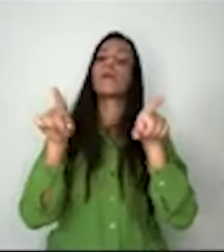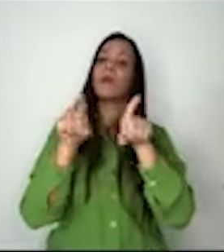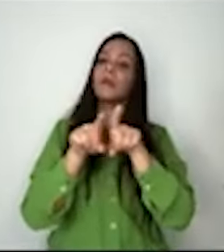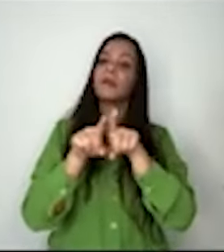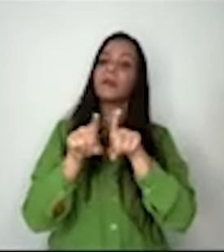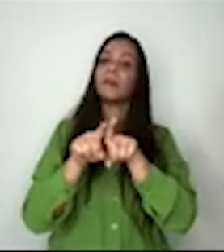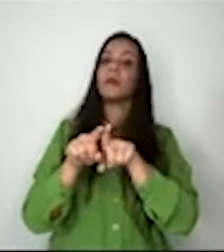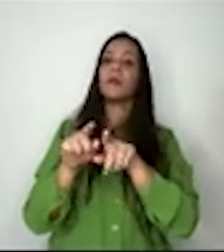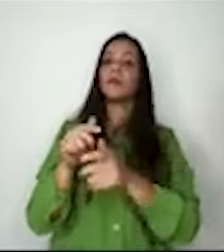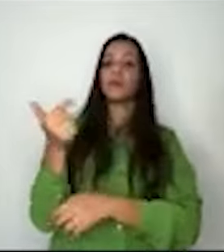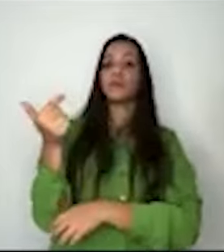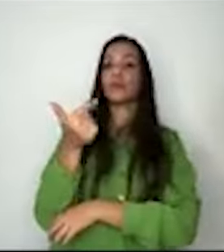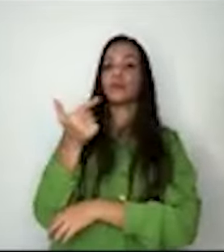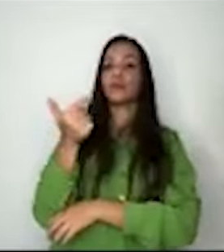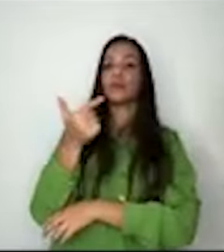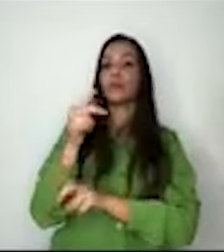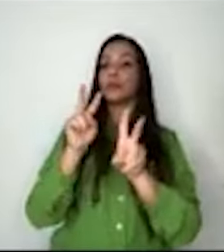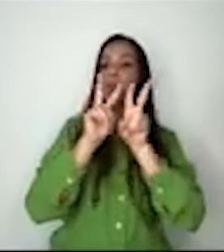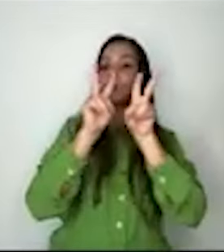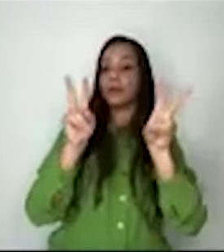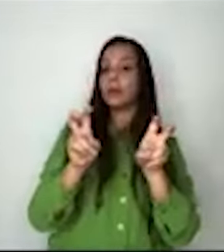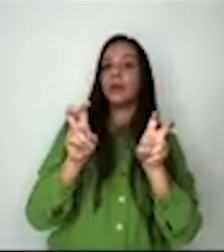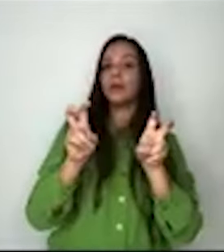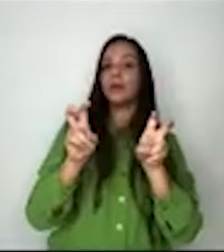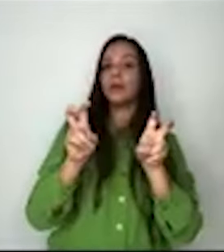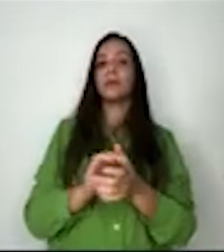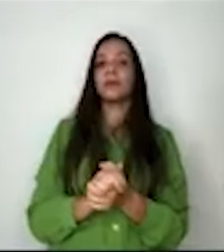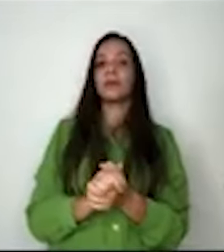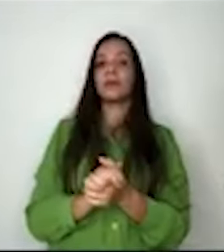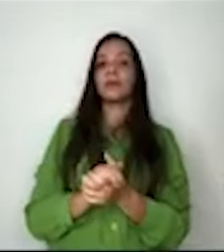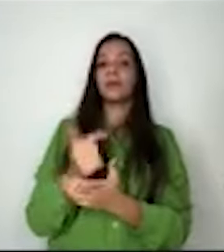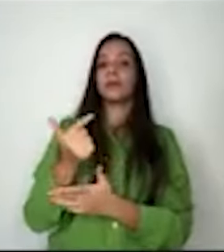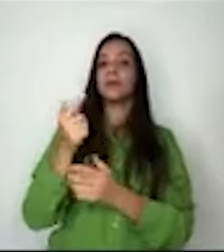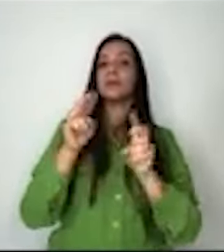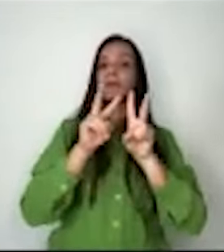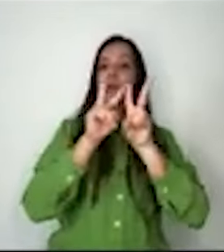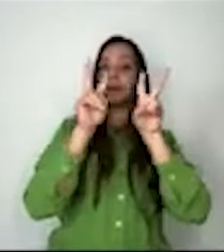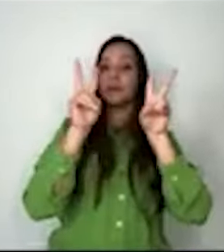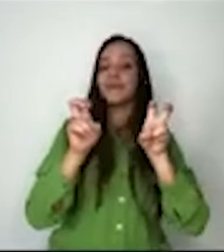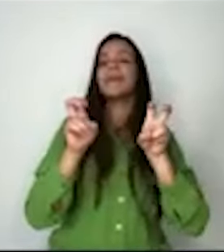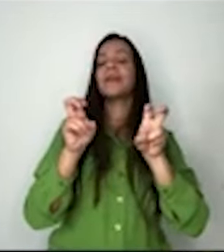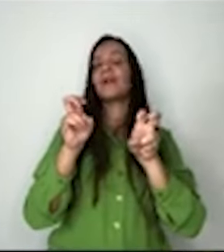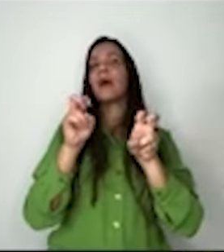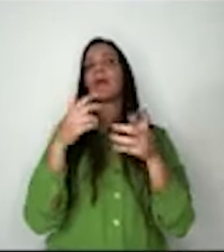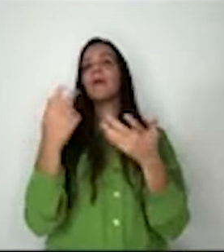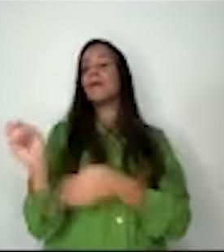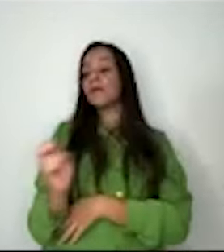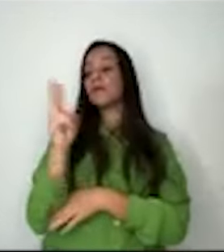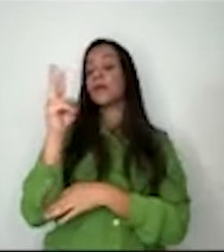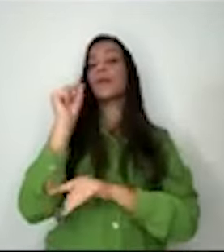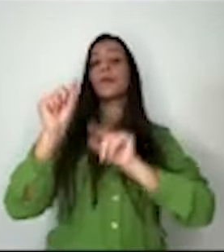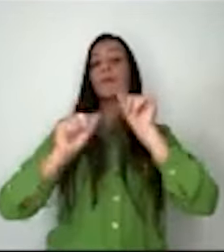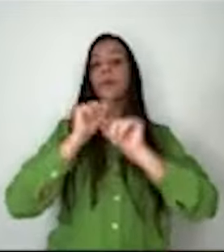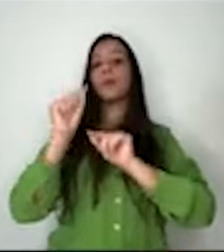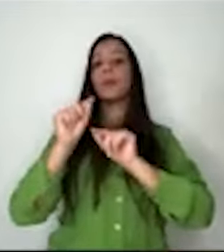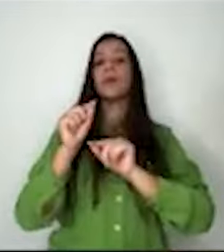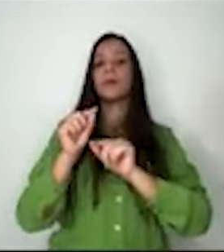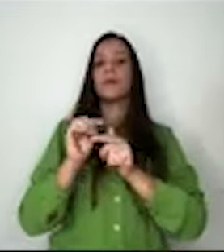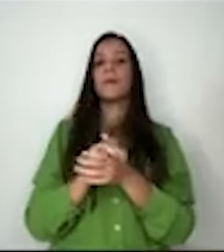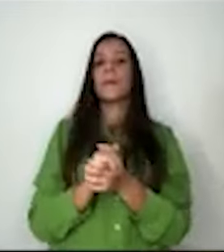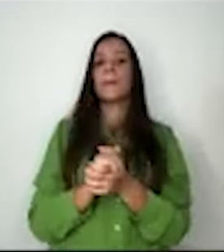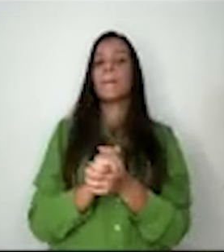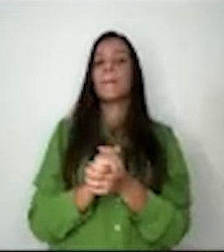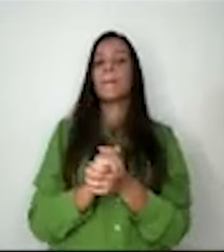constitucional patriótica para o Brasil, na minha visão, é o imprescindível